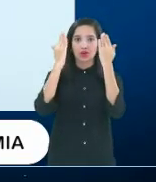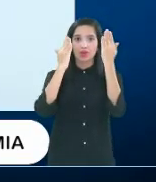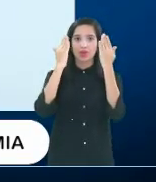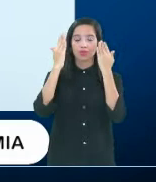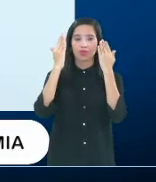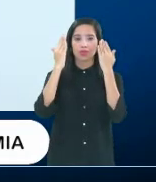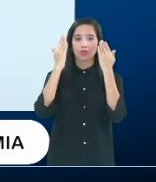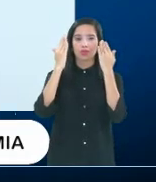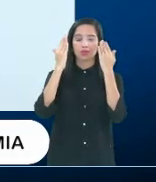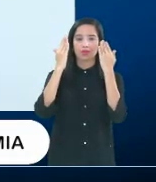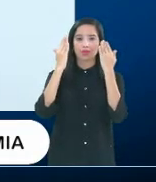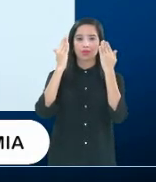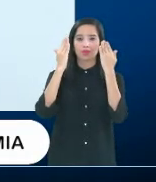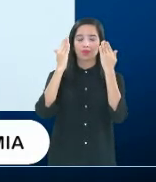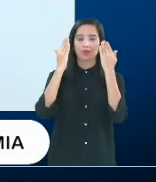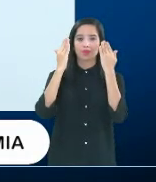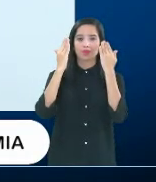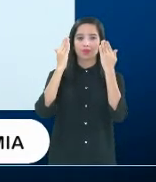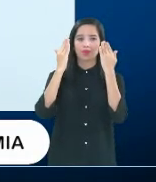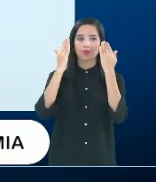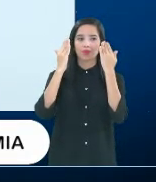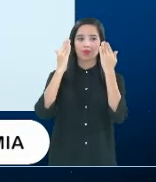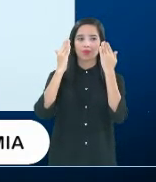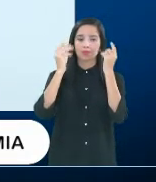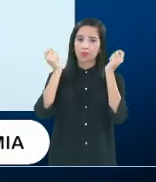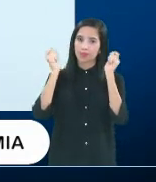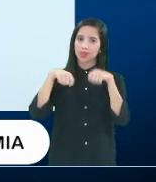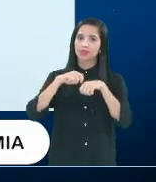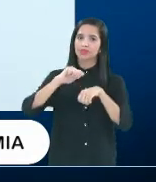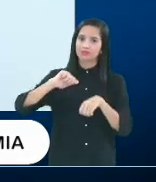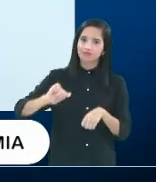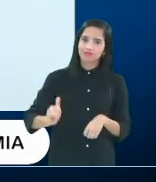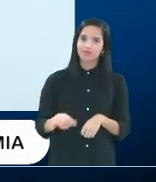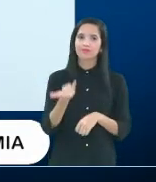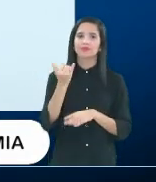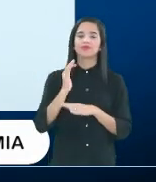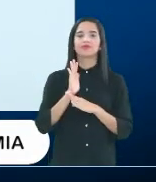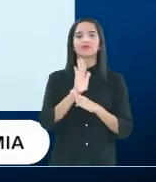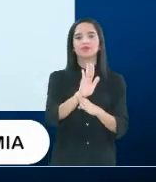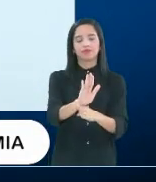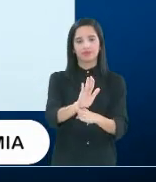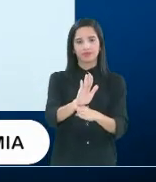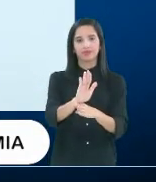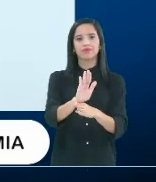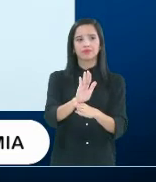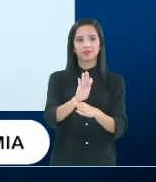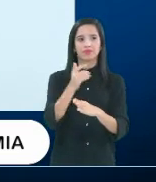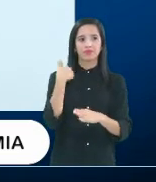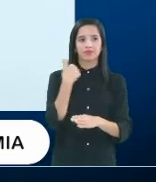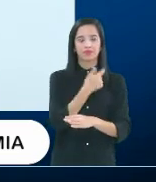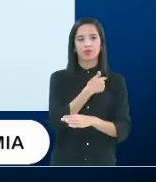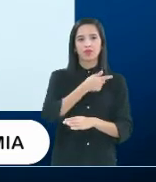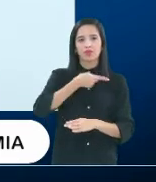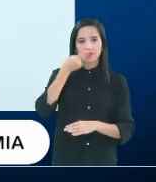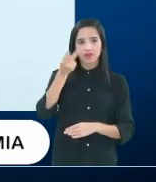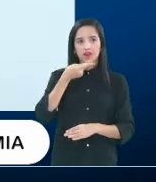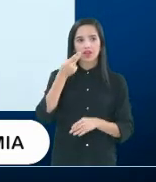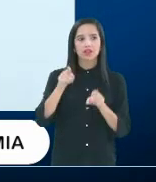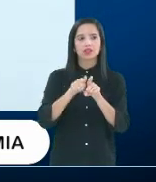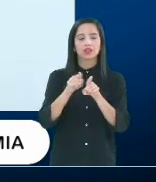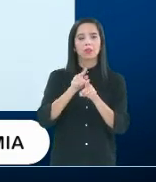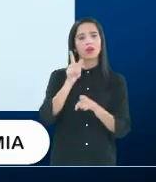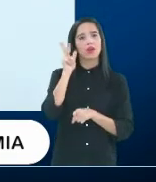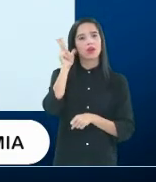ele trouxe mais essa possibilidade de ajuda, de levar a nossa palavra e a nossa escuta qualificada